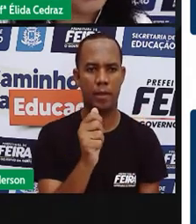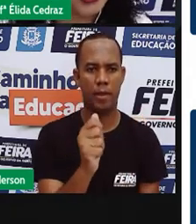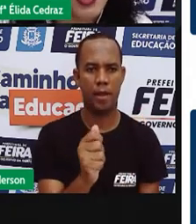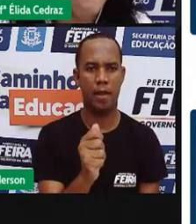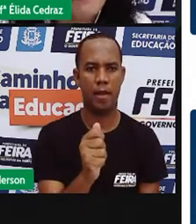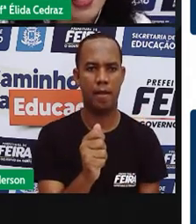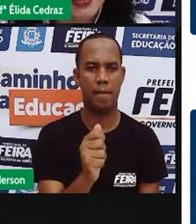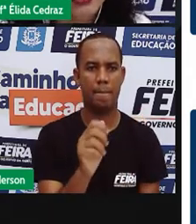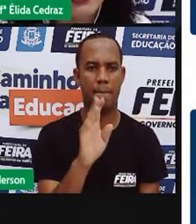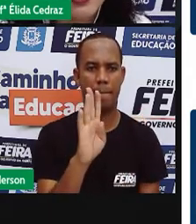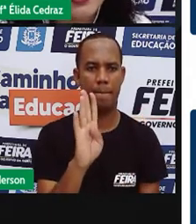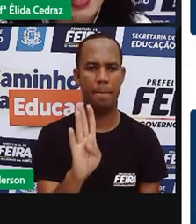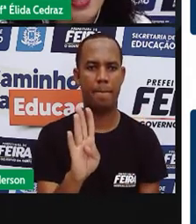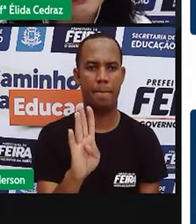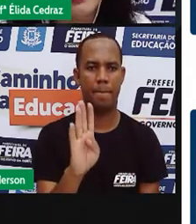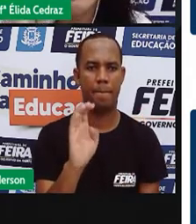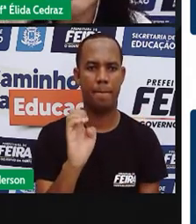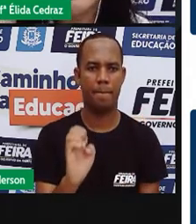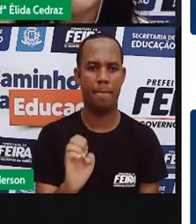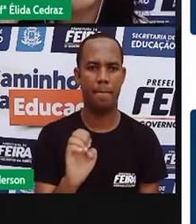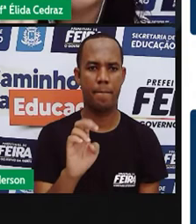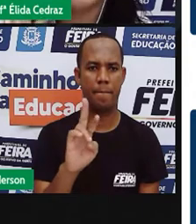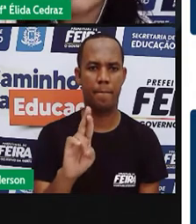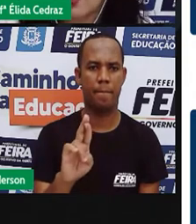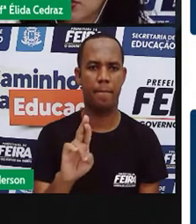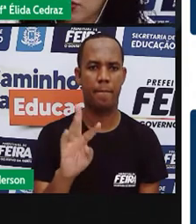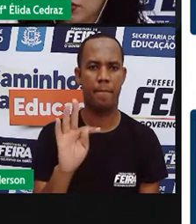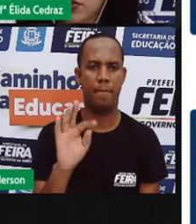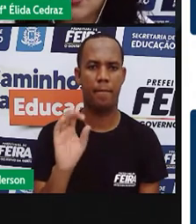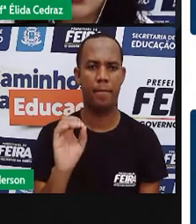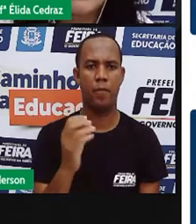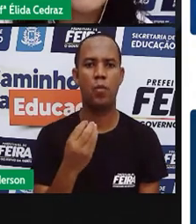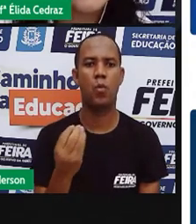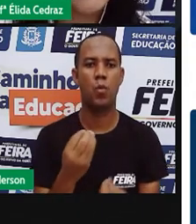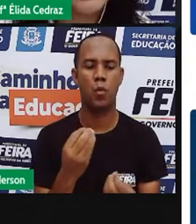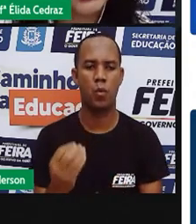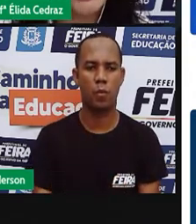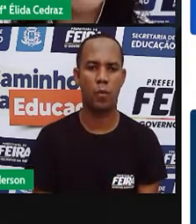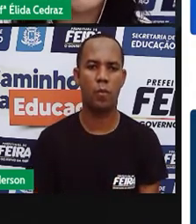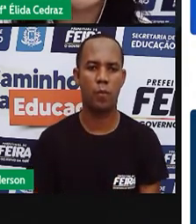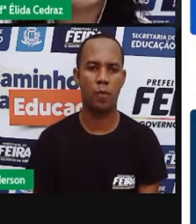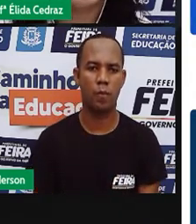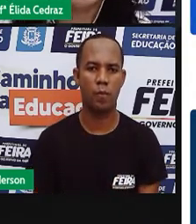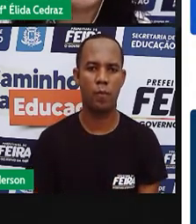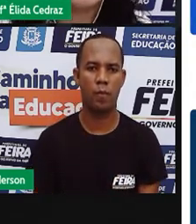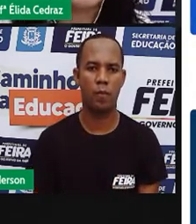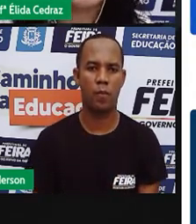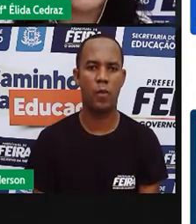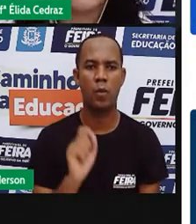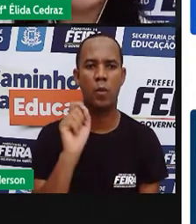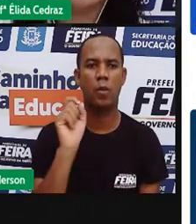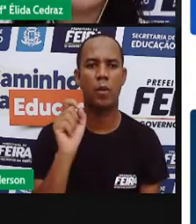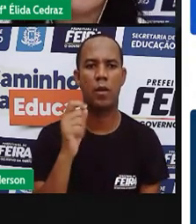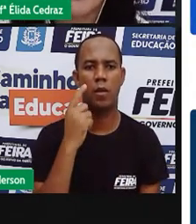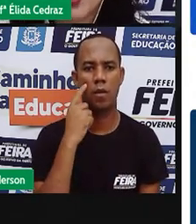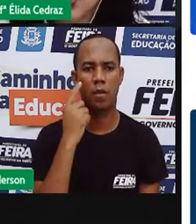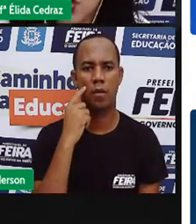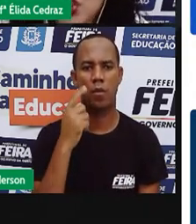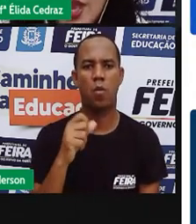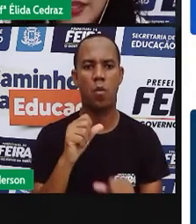contrário de aberto? Você sabe? Isso. Se não está aberto, ele está